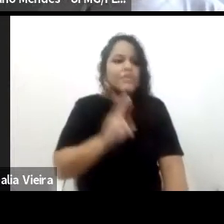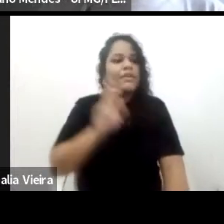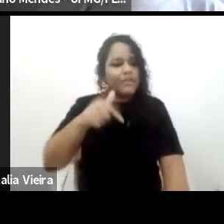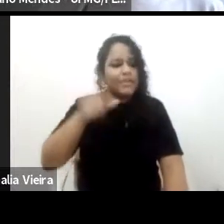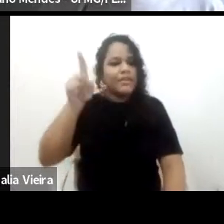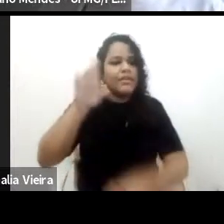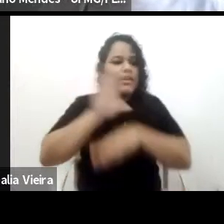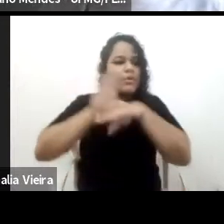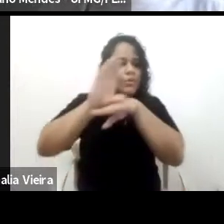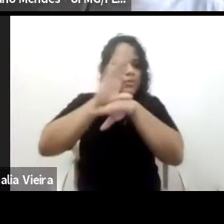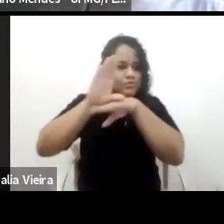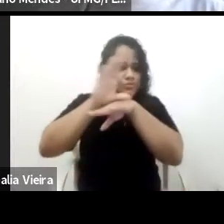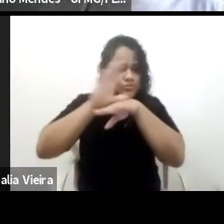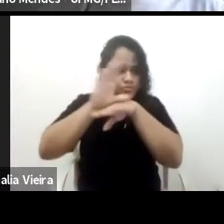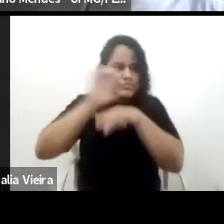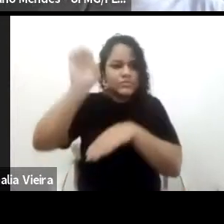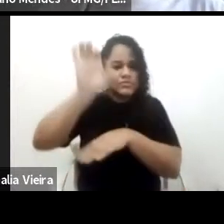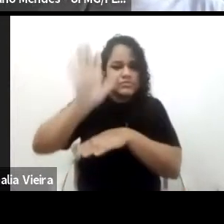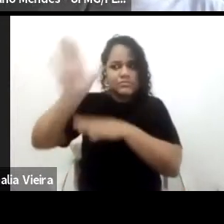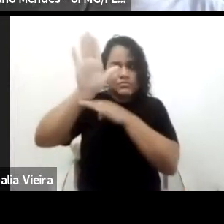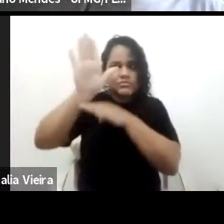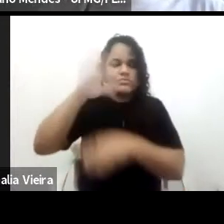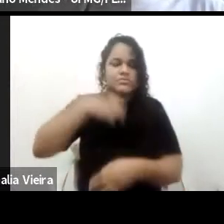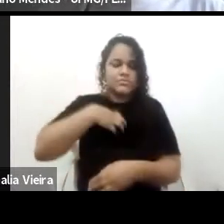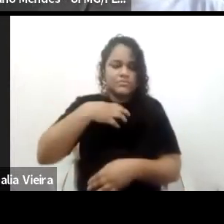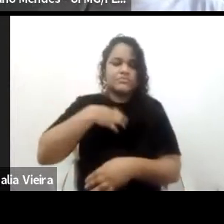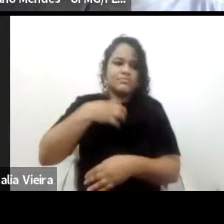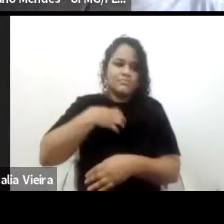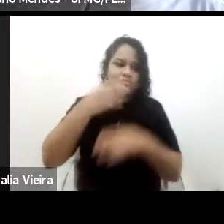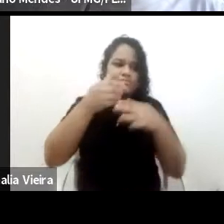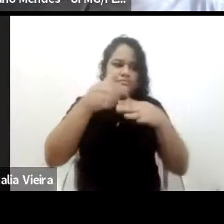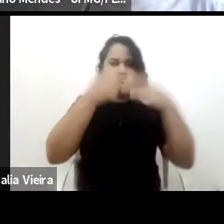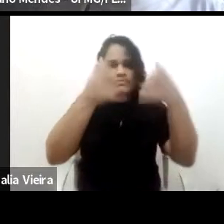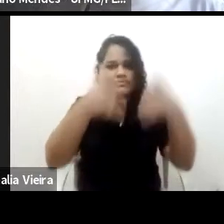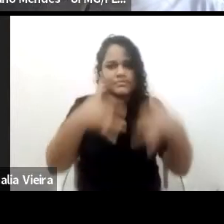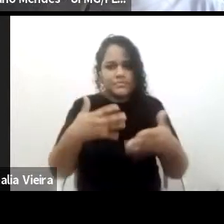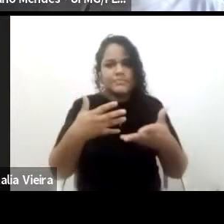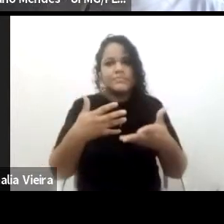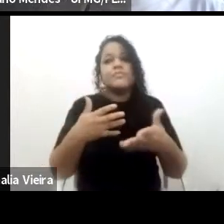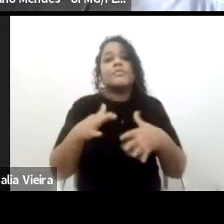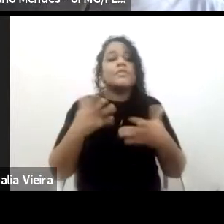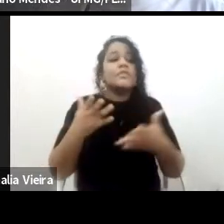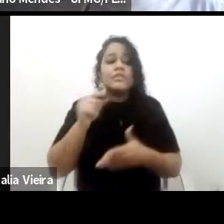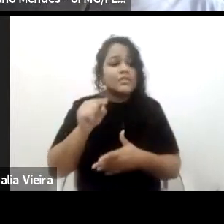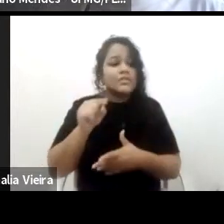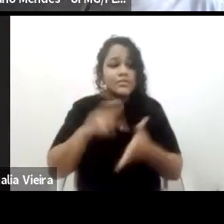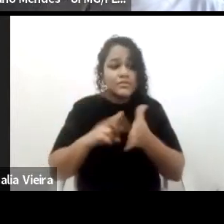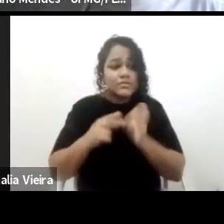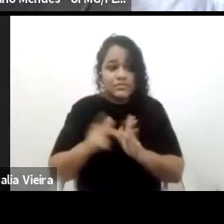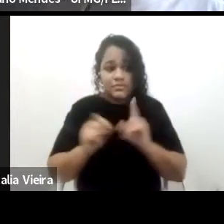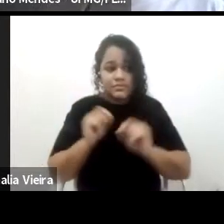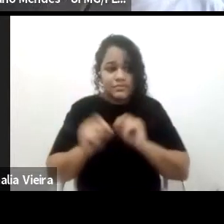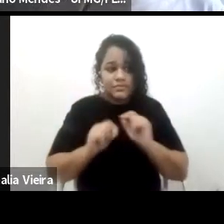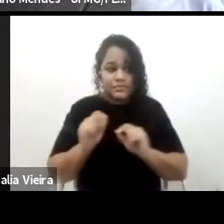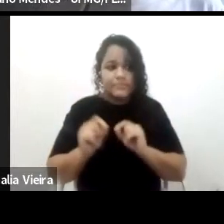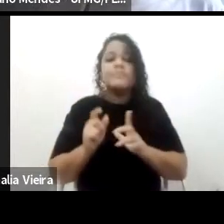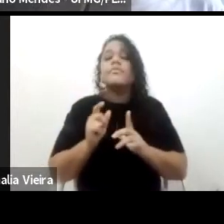Então, o a gente está falando é que o escravizado, ele vai receber o quê? Ele vai receber